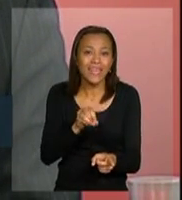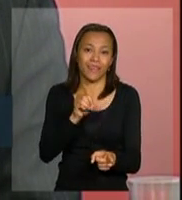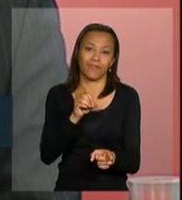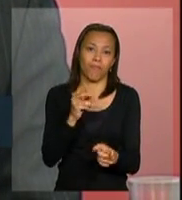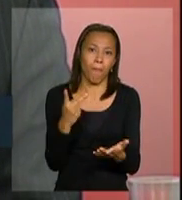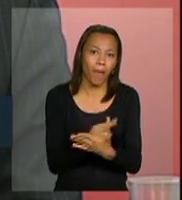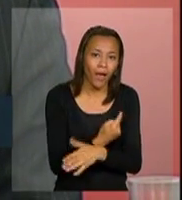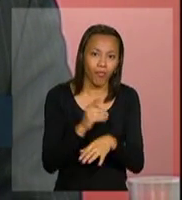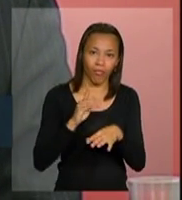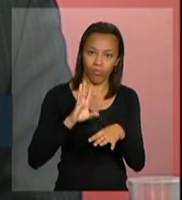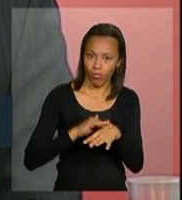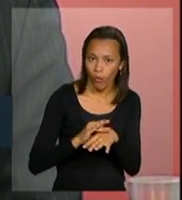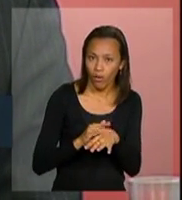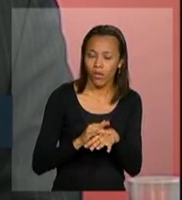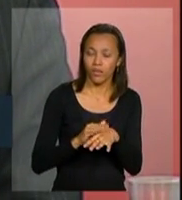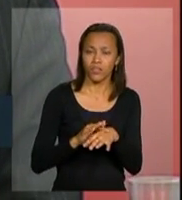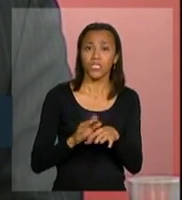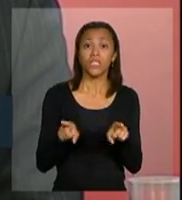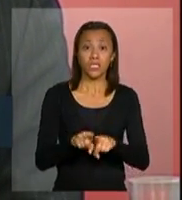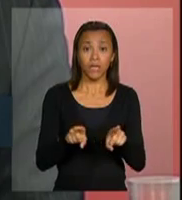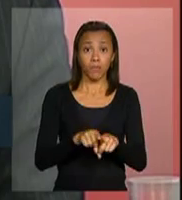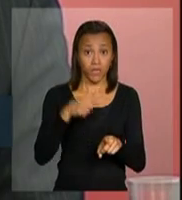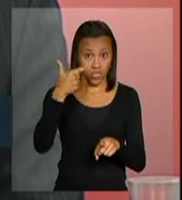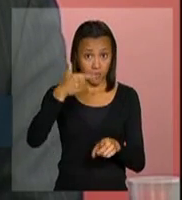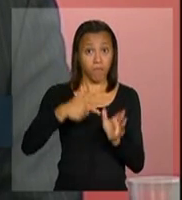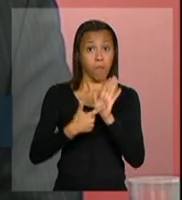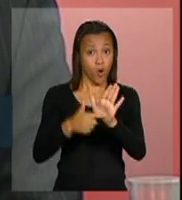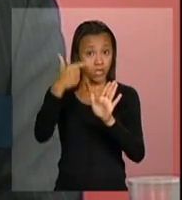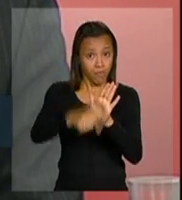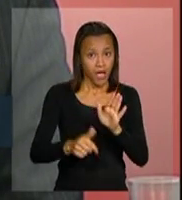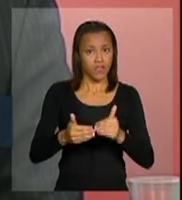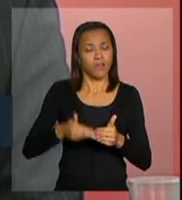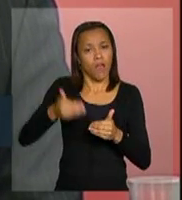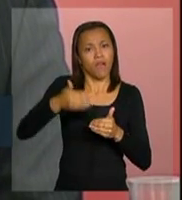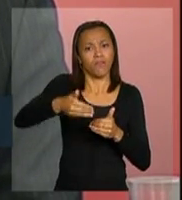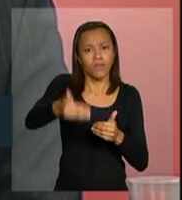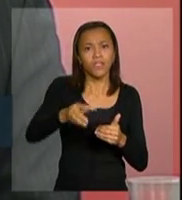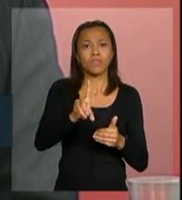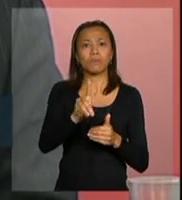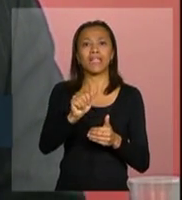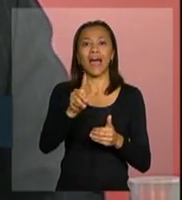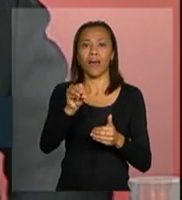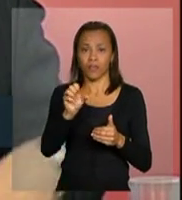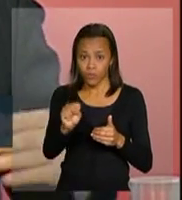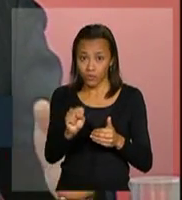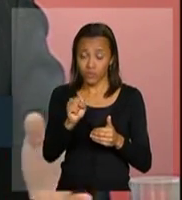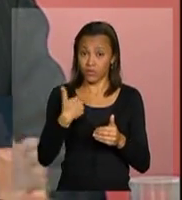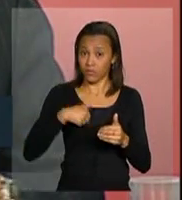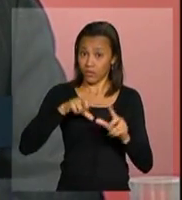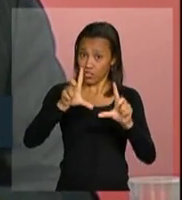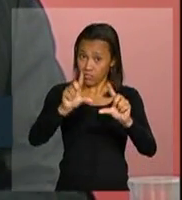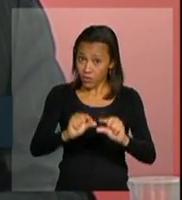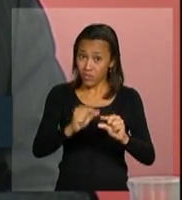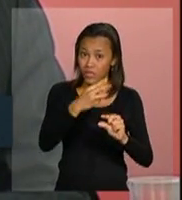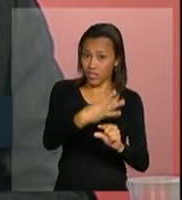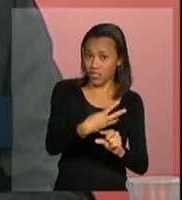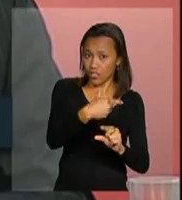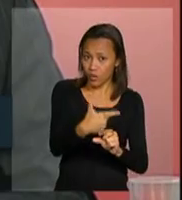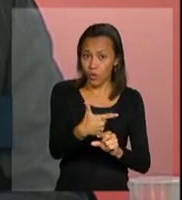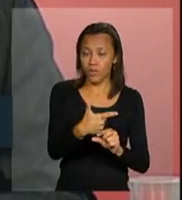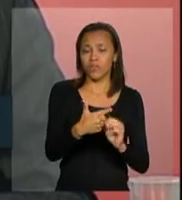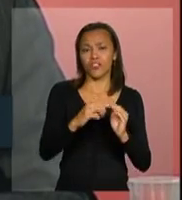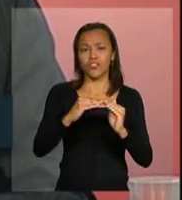e um dado que mostra ainda mais o avanço é que nós reduzimos de cerca de 32% para 29